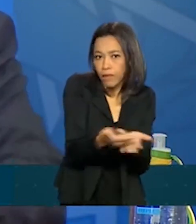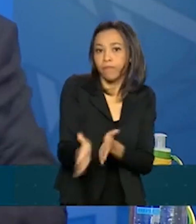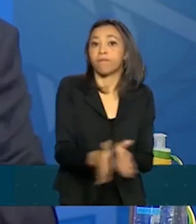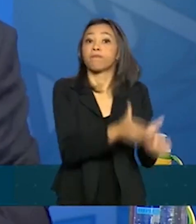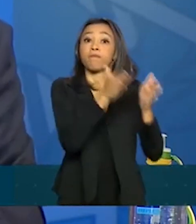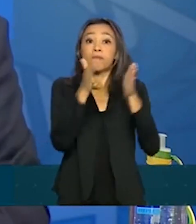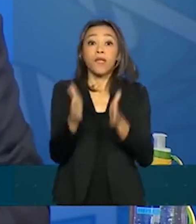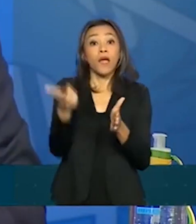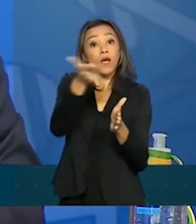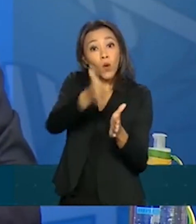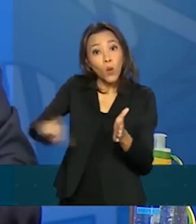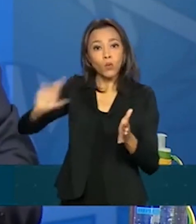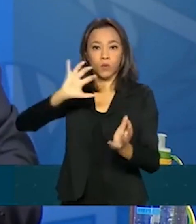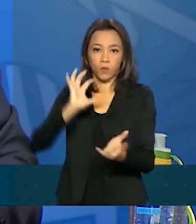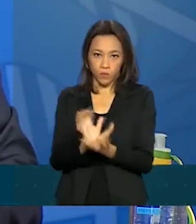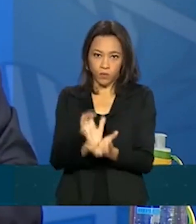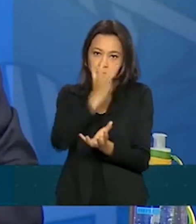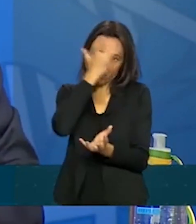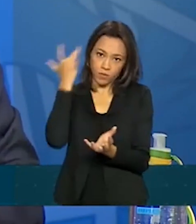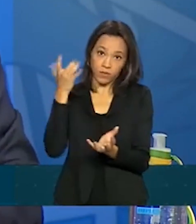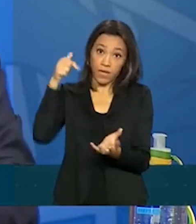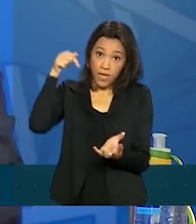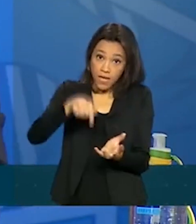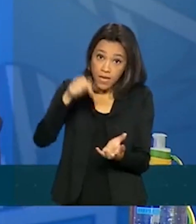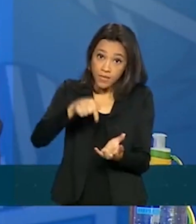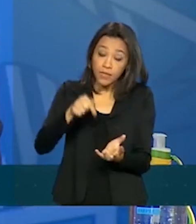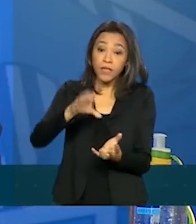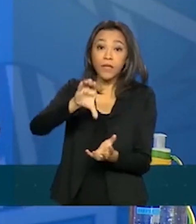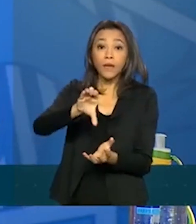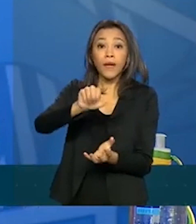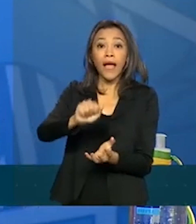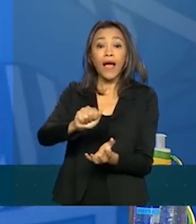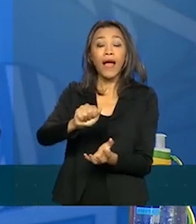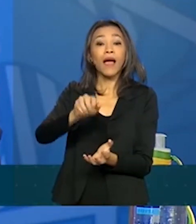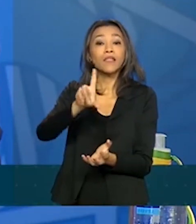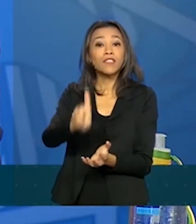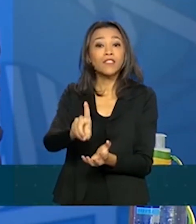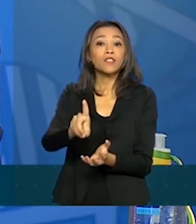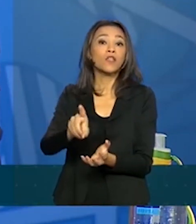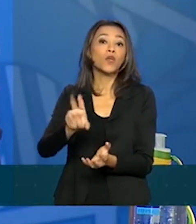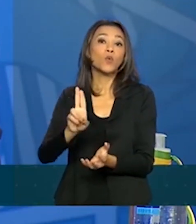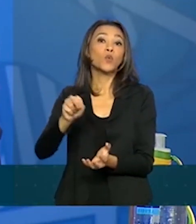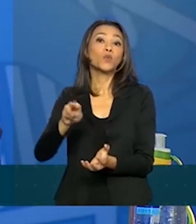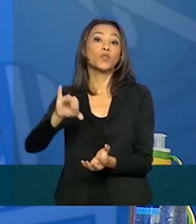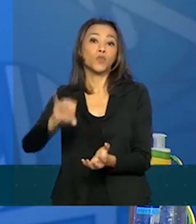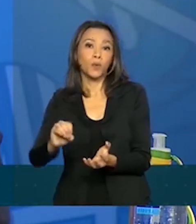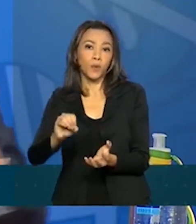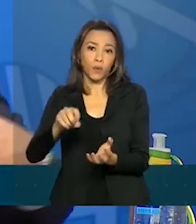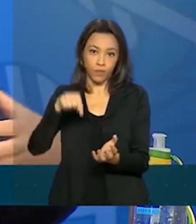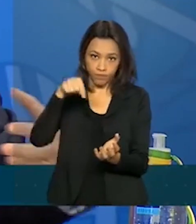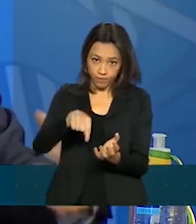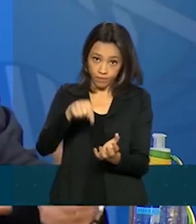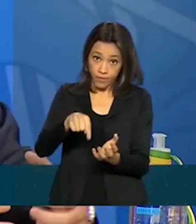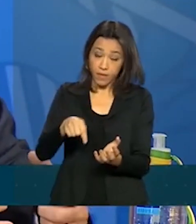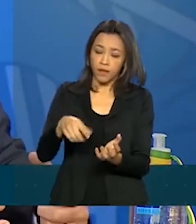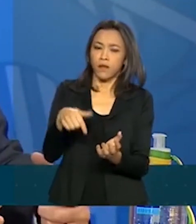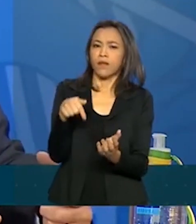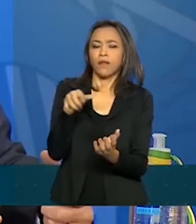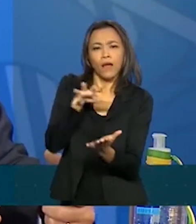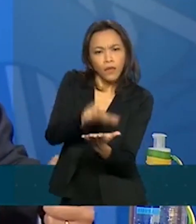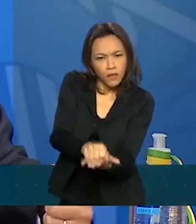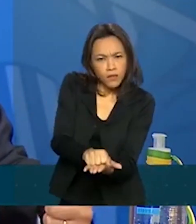vai para o cadastro único. No cadastro único, nós temos lá 75 milhões de pessoas cadastradas, inclui